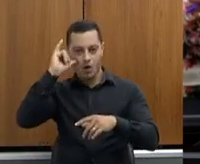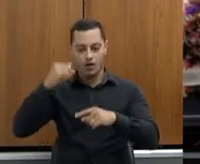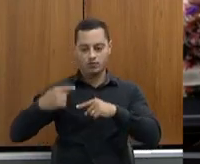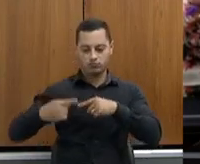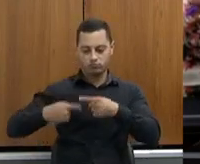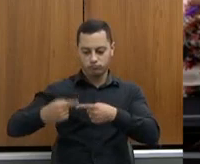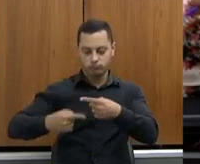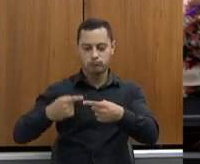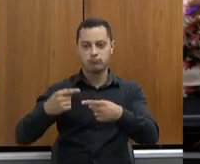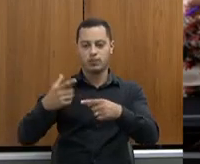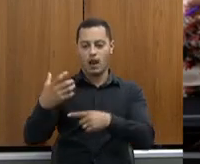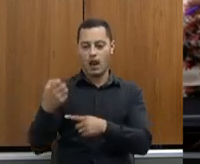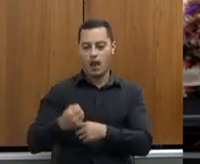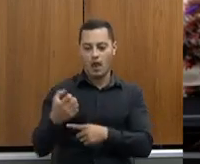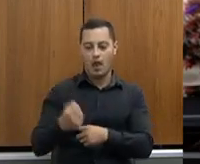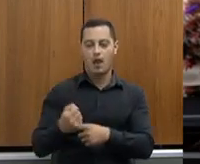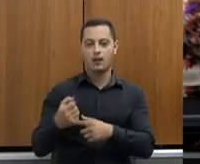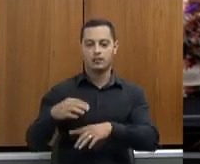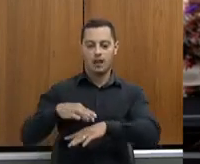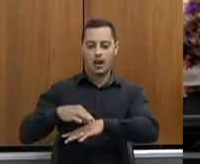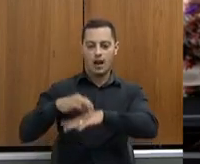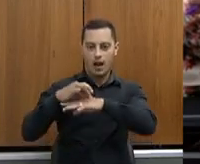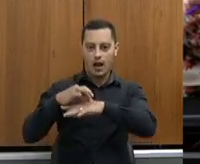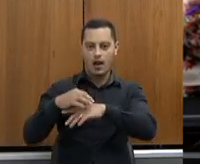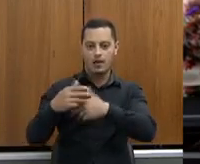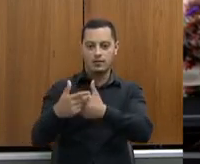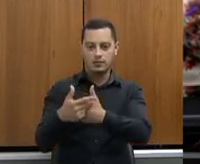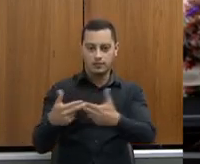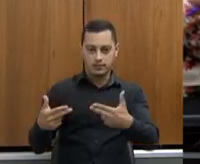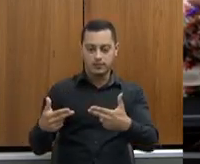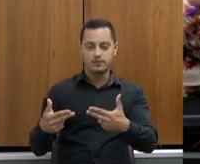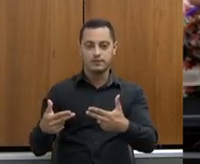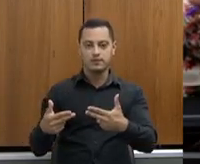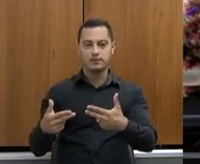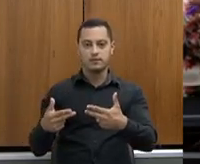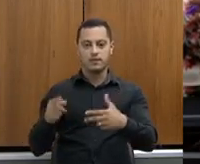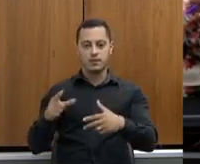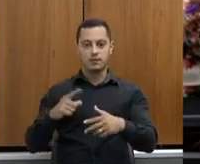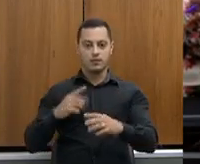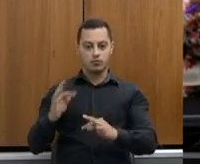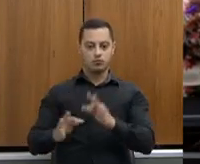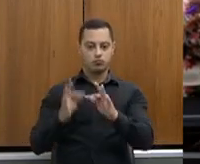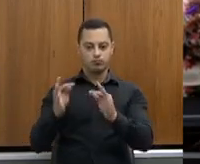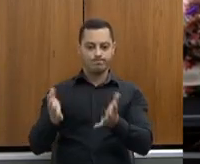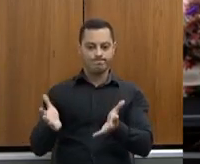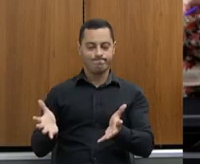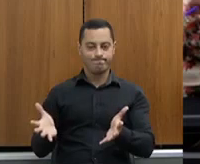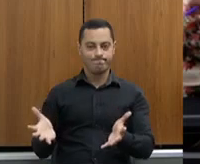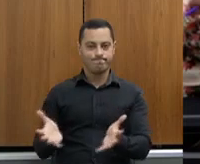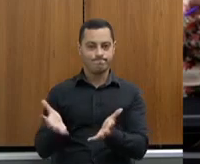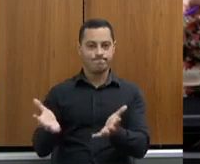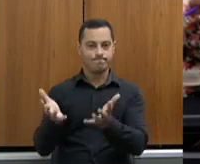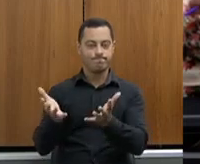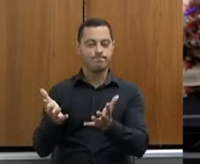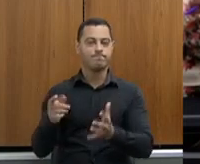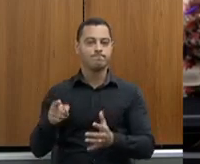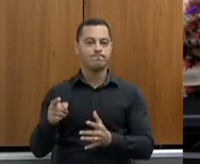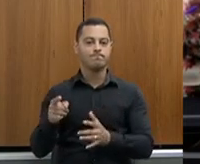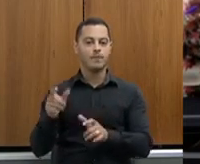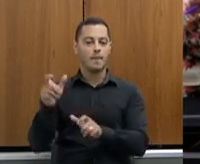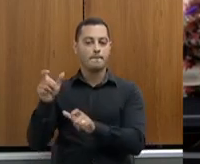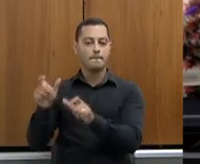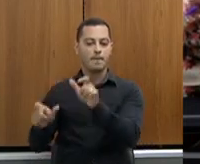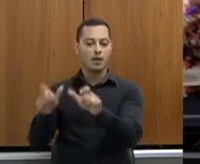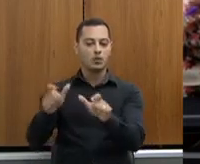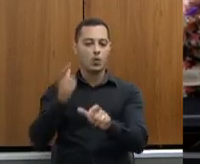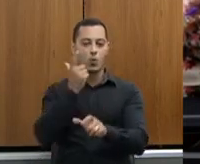genético desses animais, que estão sendo expostos aí no Progenética e estão sendo colocados para os produtores poderem adquirir aí a um custo